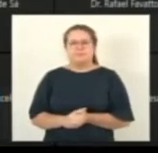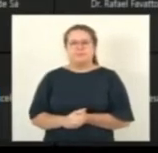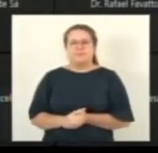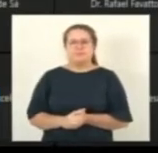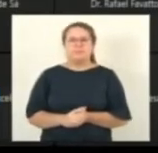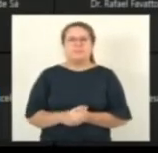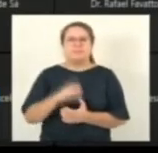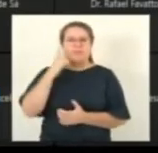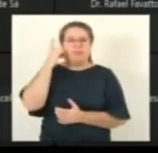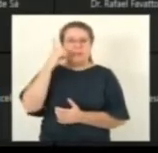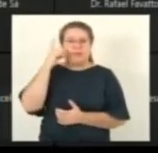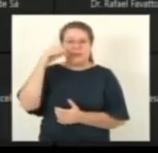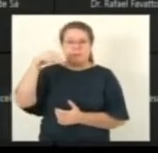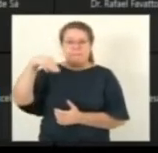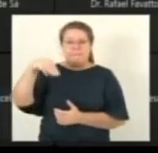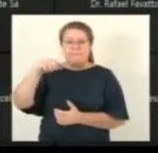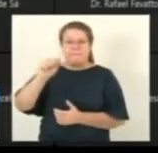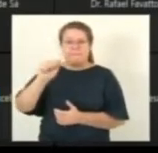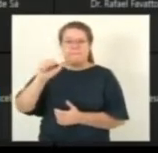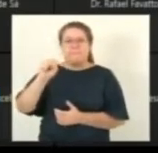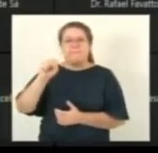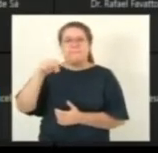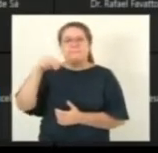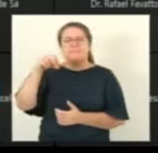deputado Pastor Marcos Mansur